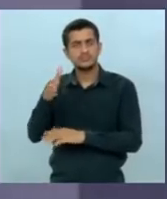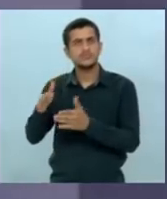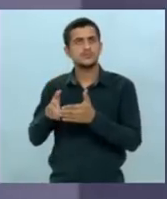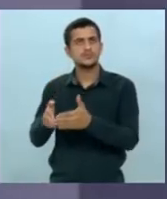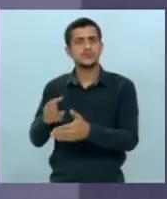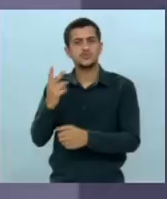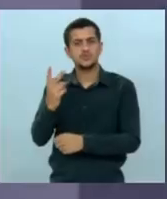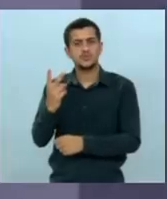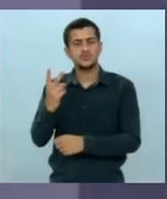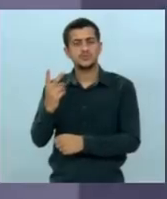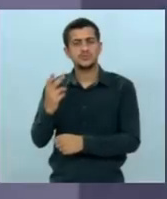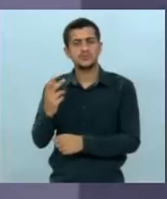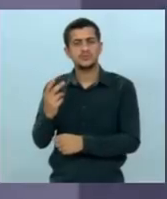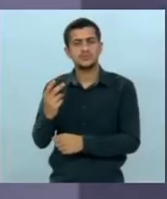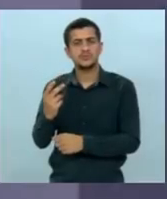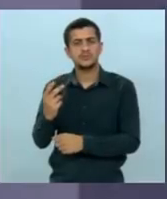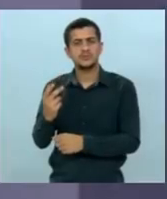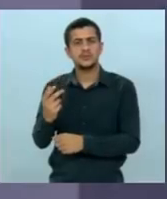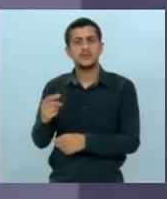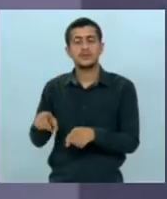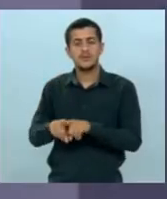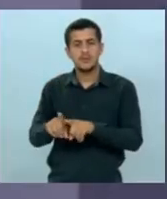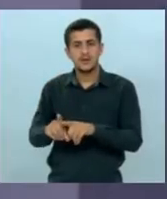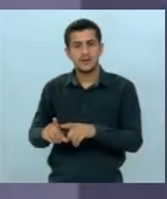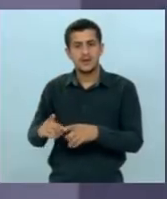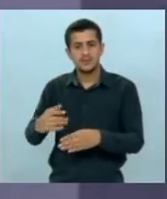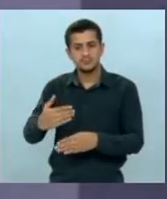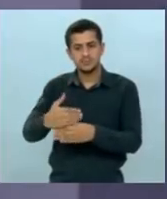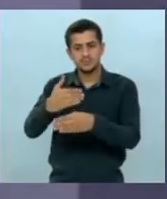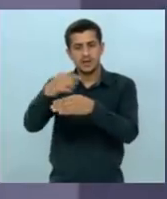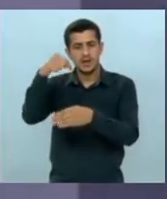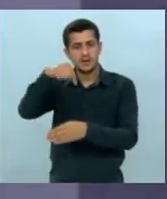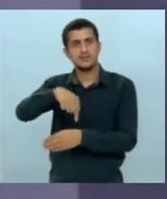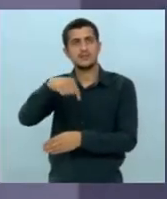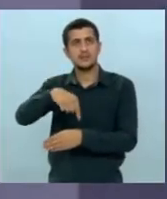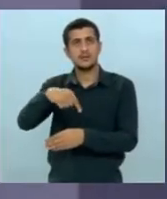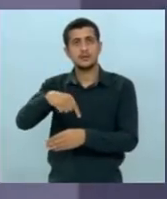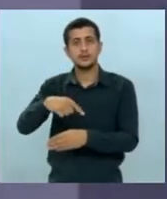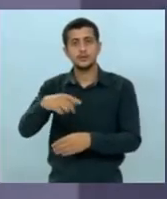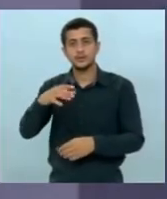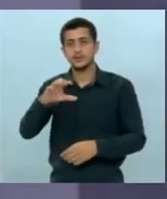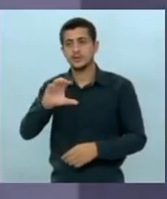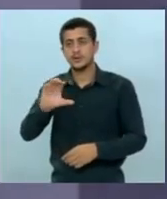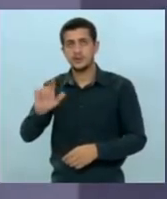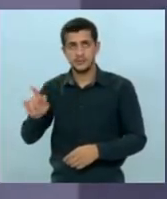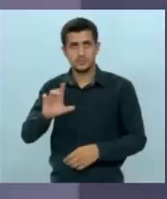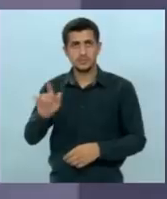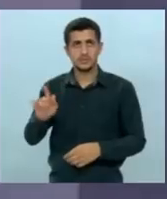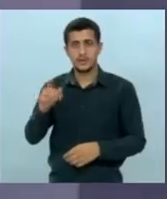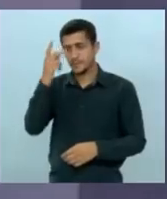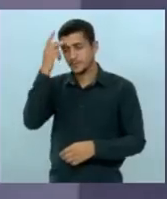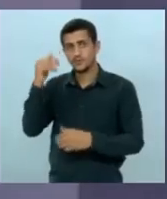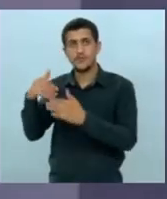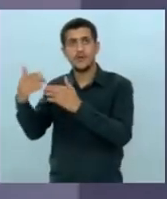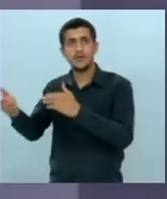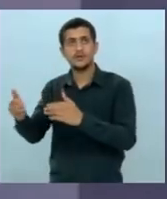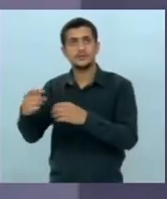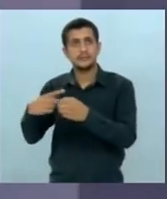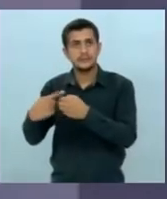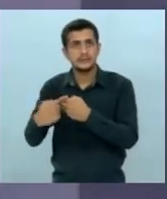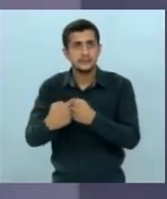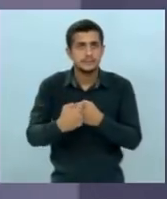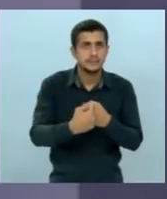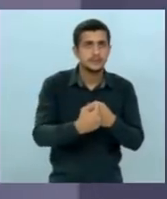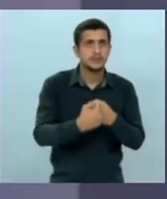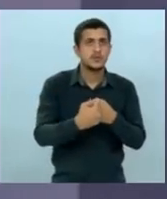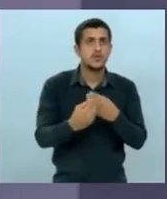acrésc que você faria no hospital regional daqui de Campo Grande que recebe pacientes do interior ali está se escolhendo pela